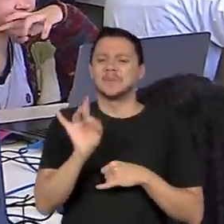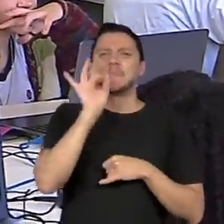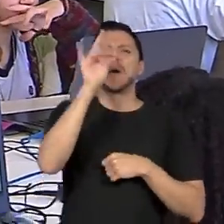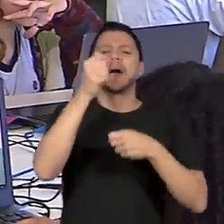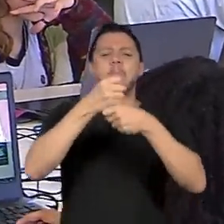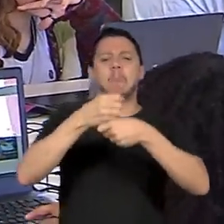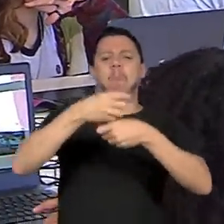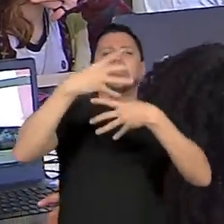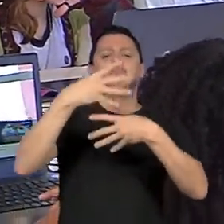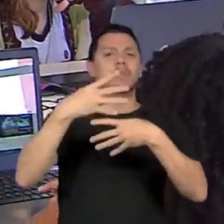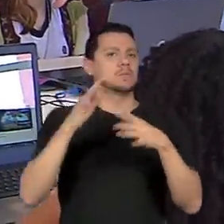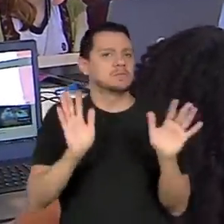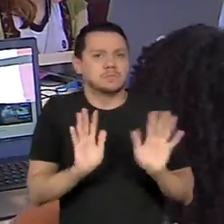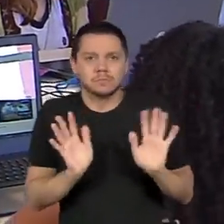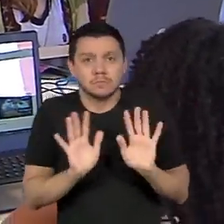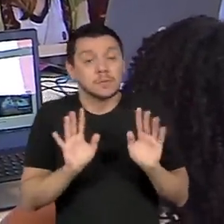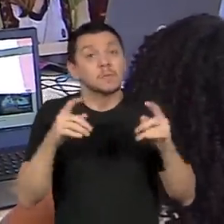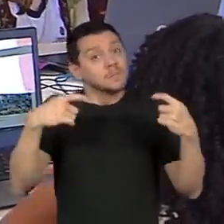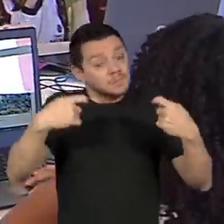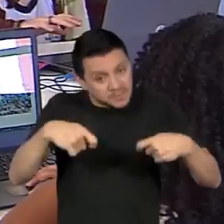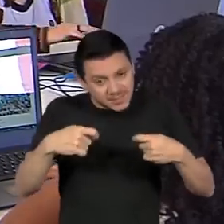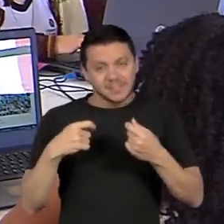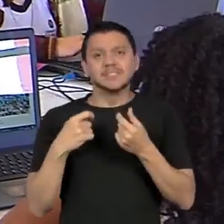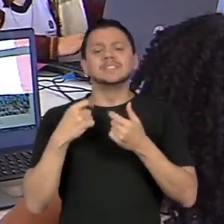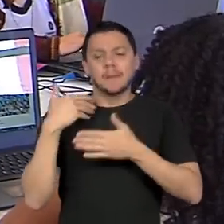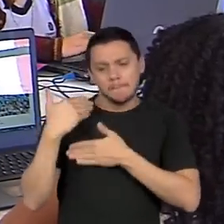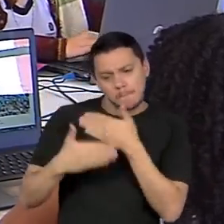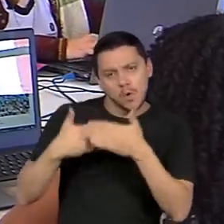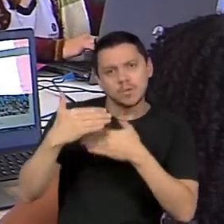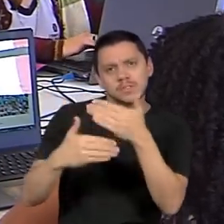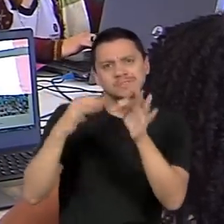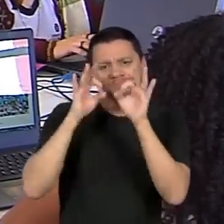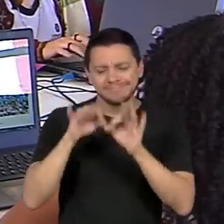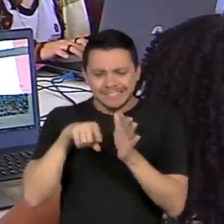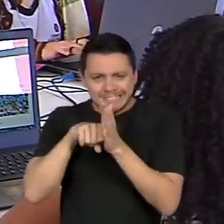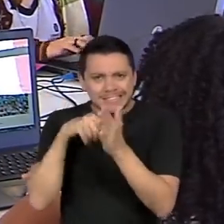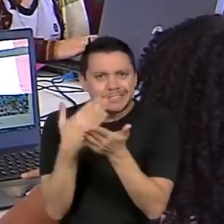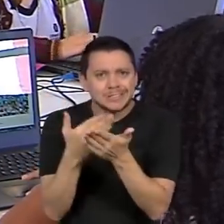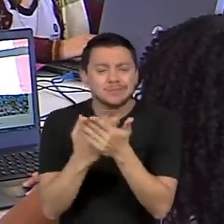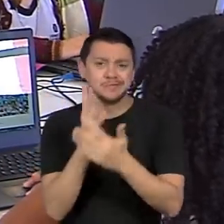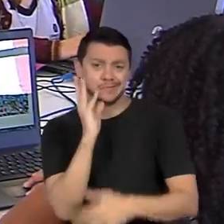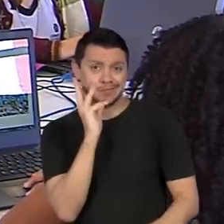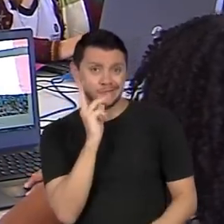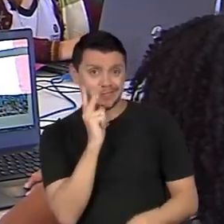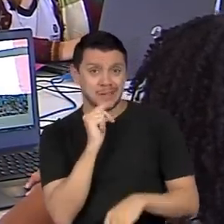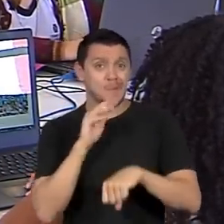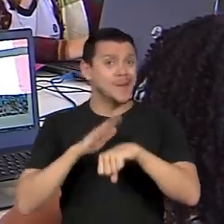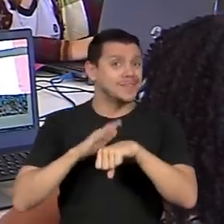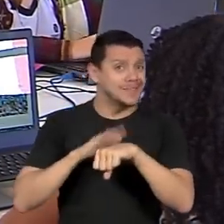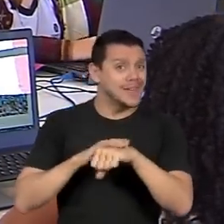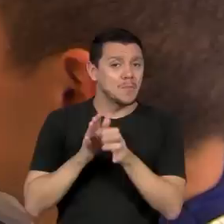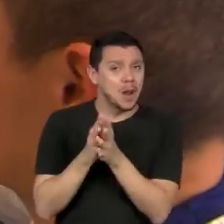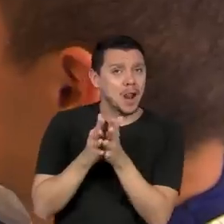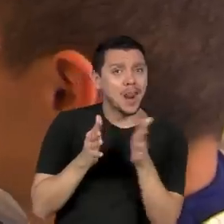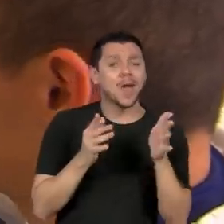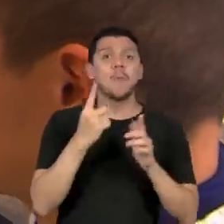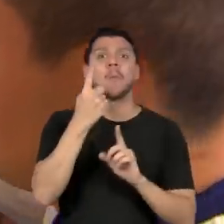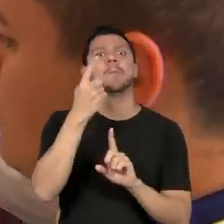básicas. É por isso que esse processo de estudo pode durar até um mês, até chegar o grande dia.